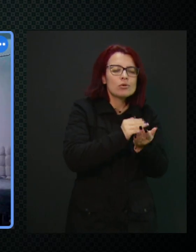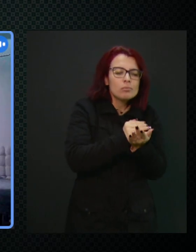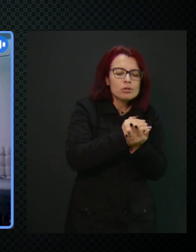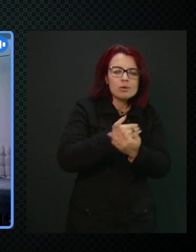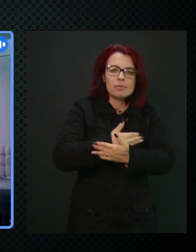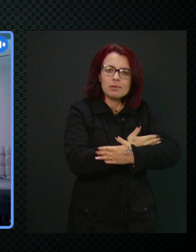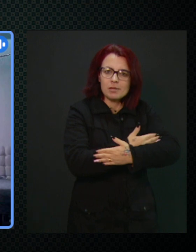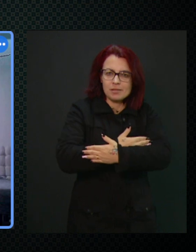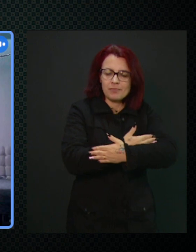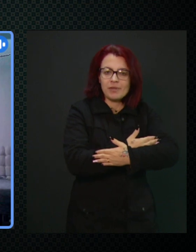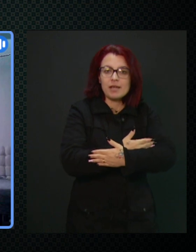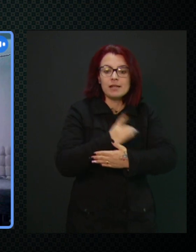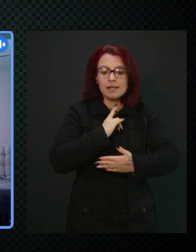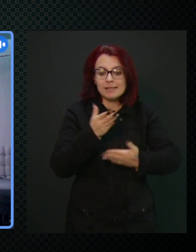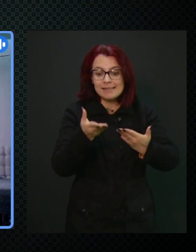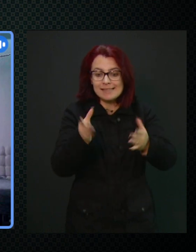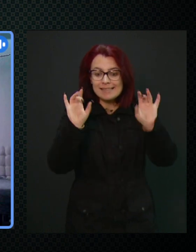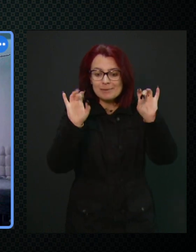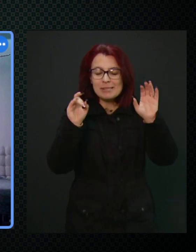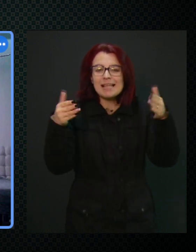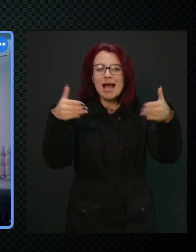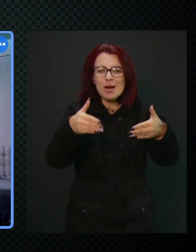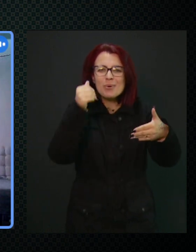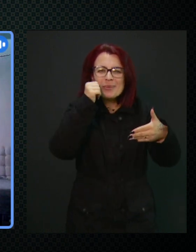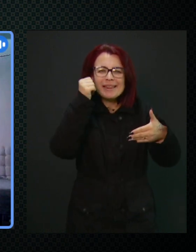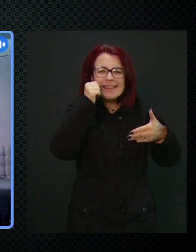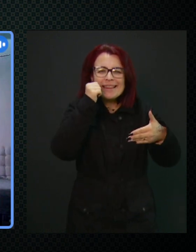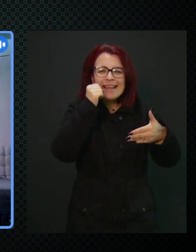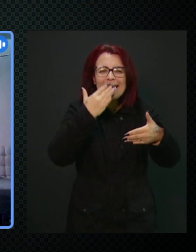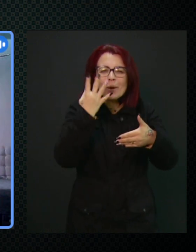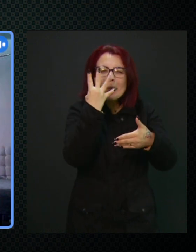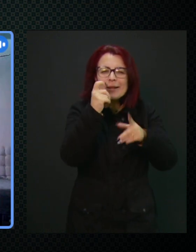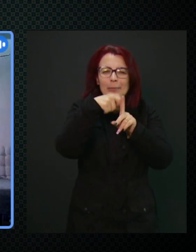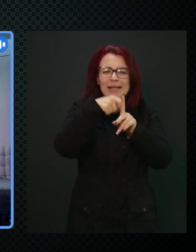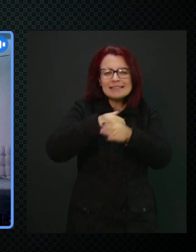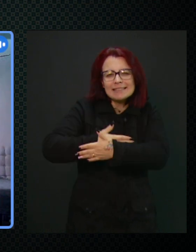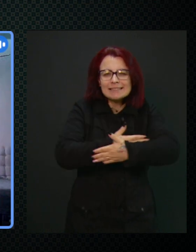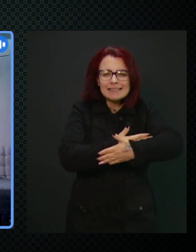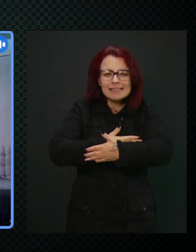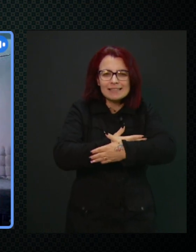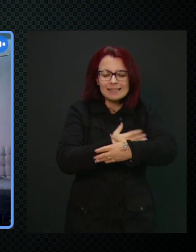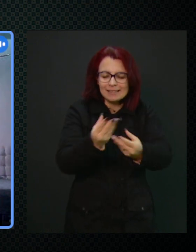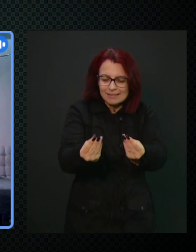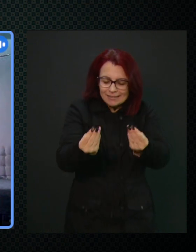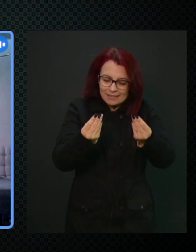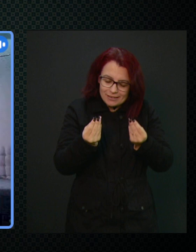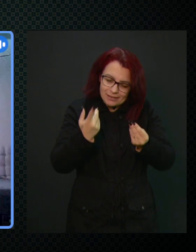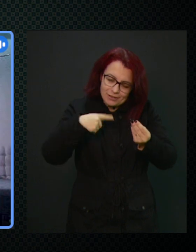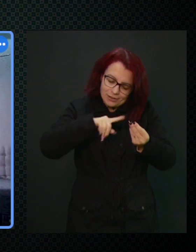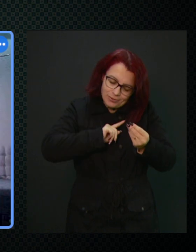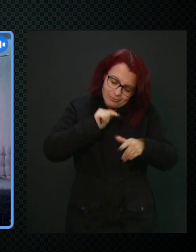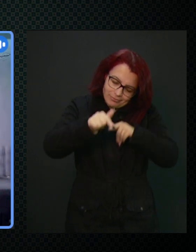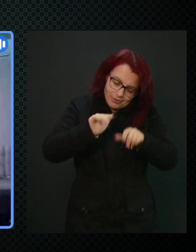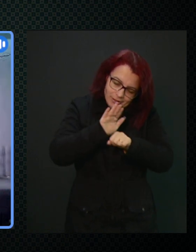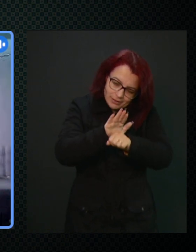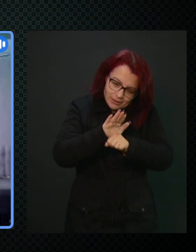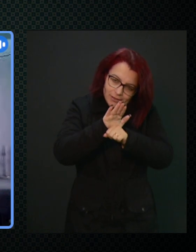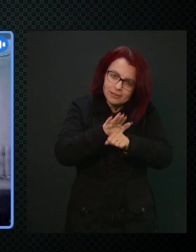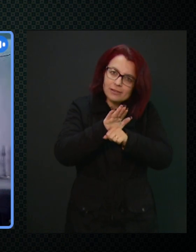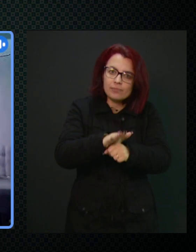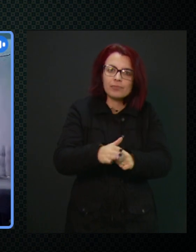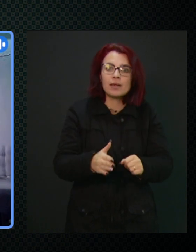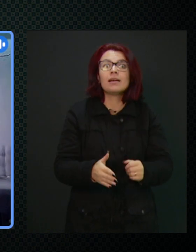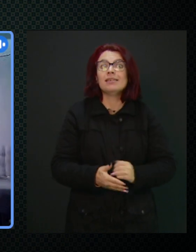novinha que chegou até nós, com quatro meses. E nunca vamos esquecer, né? Deste momento em que a família precisava